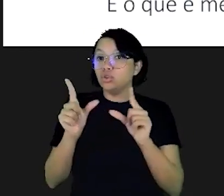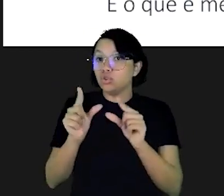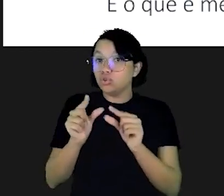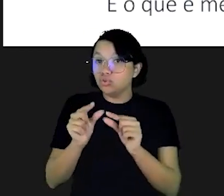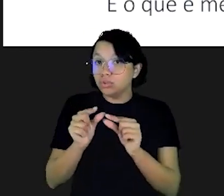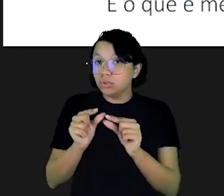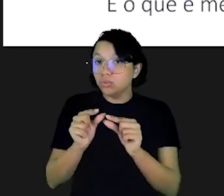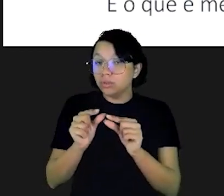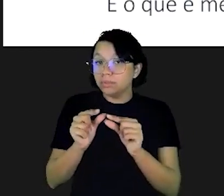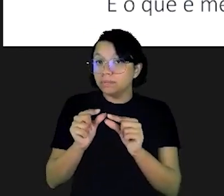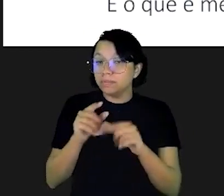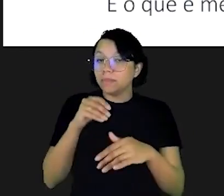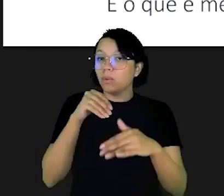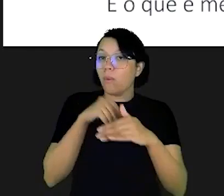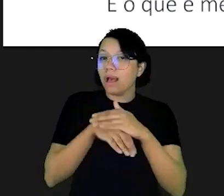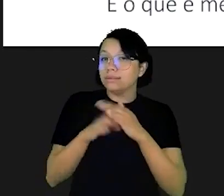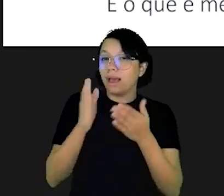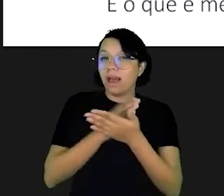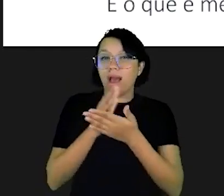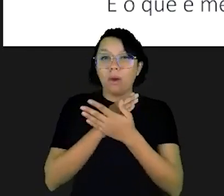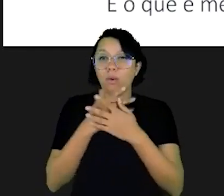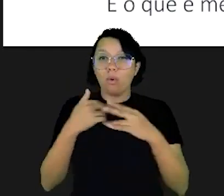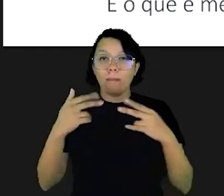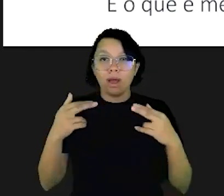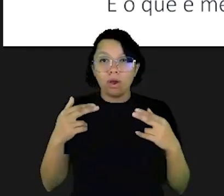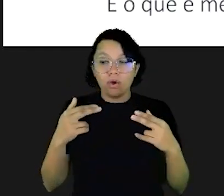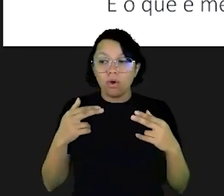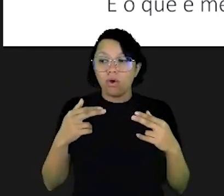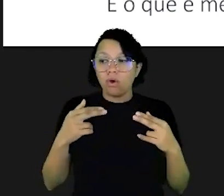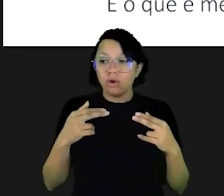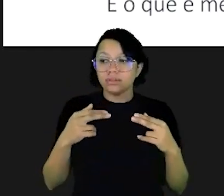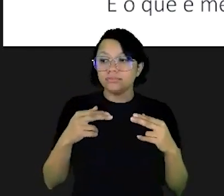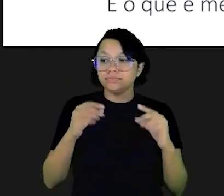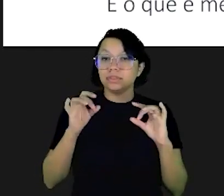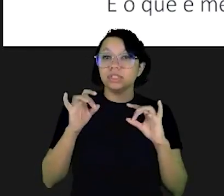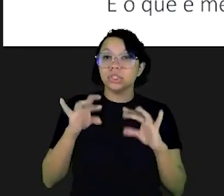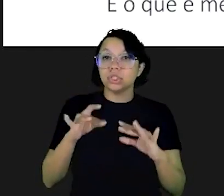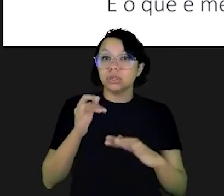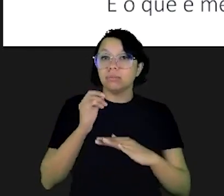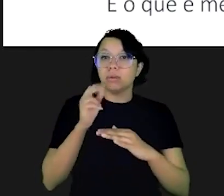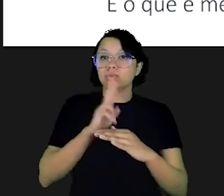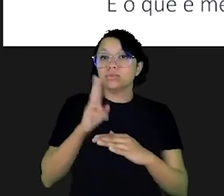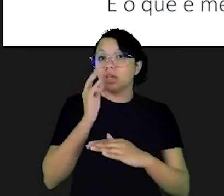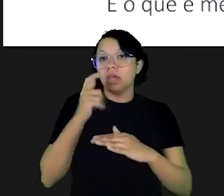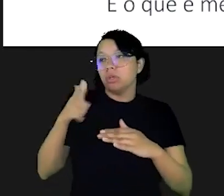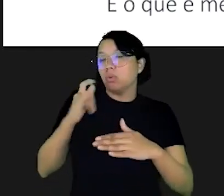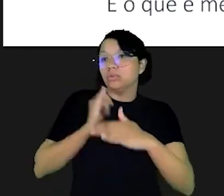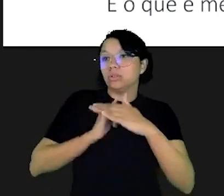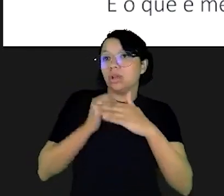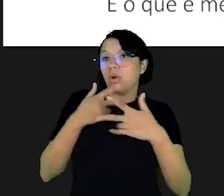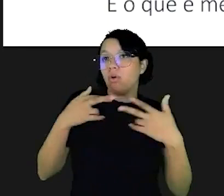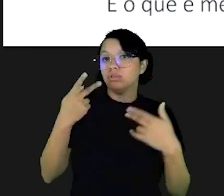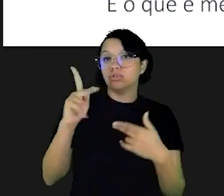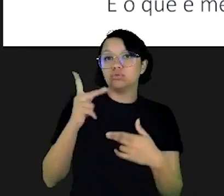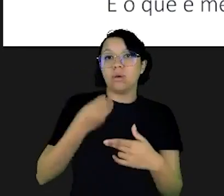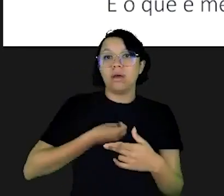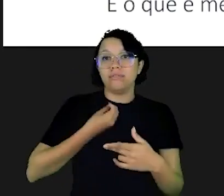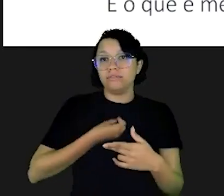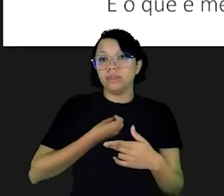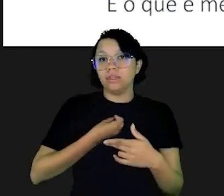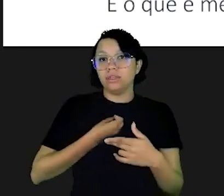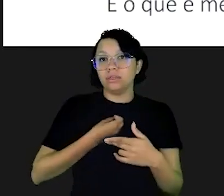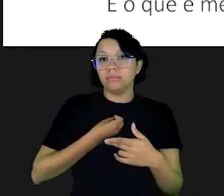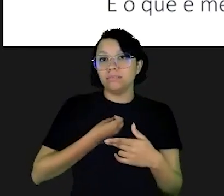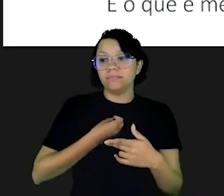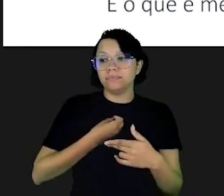um aluguel e reduzir o seu aluguel por exemplo e poupar alguma coisa e deixar para poupar e aplicar em outra